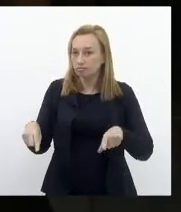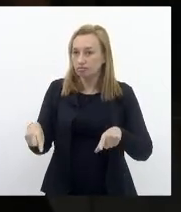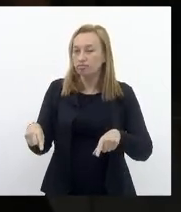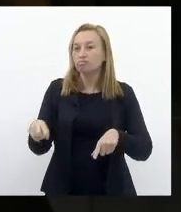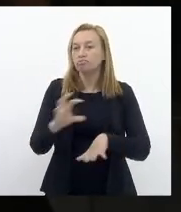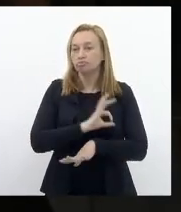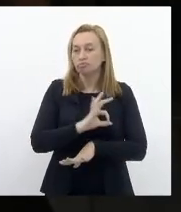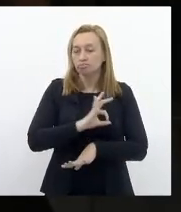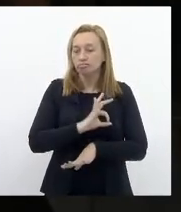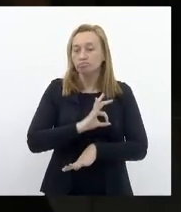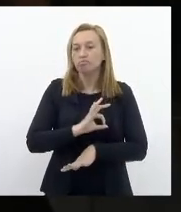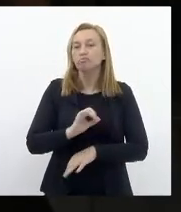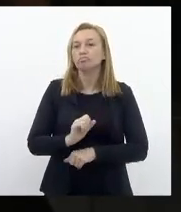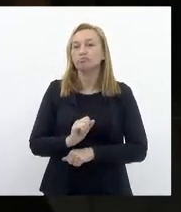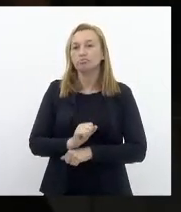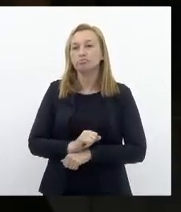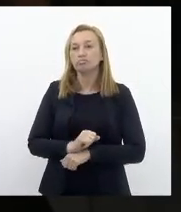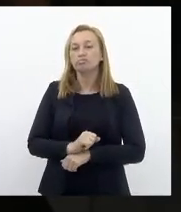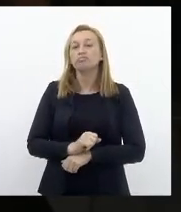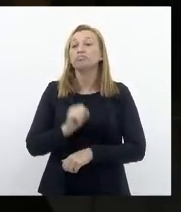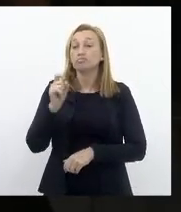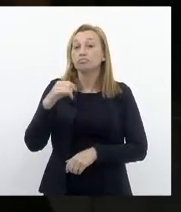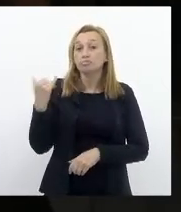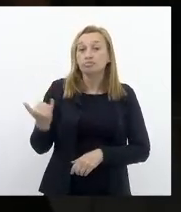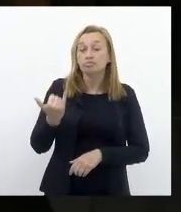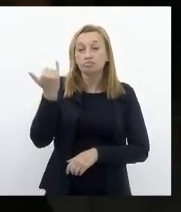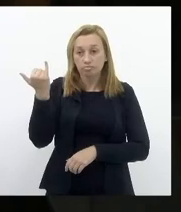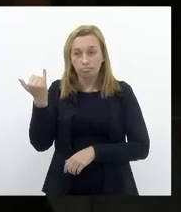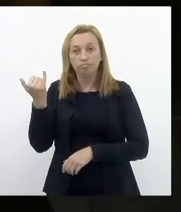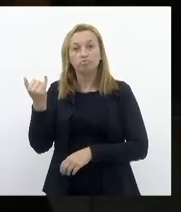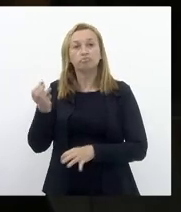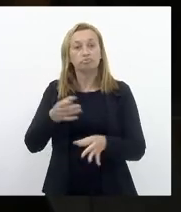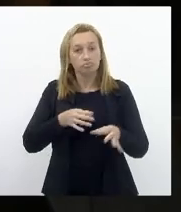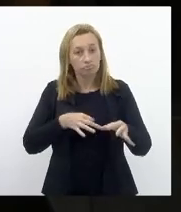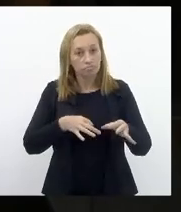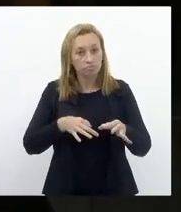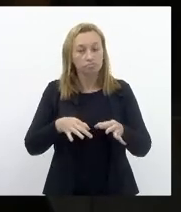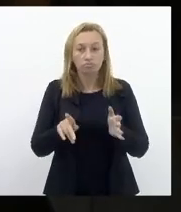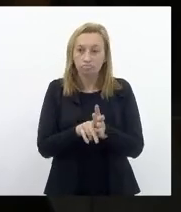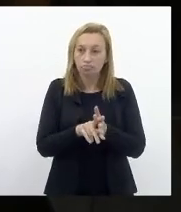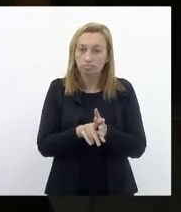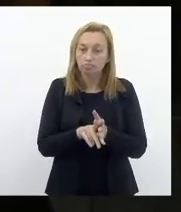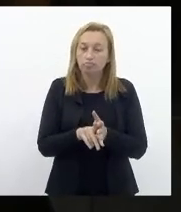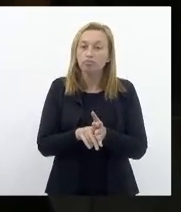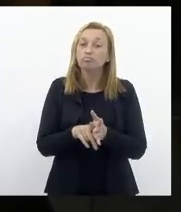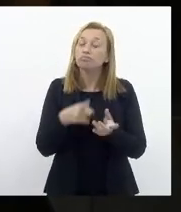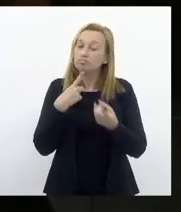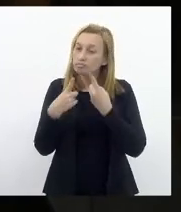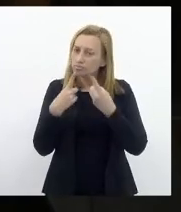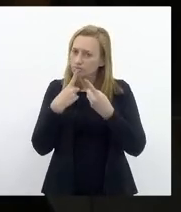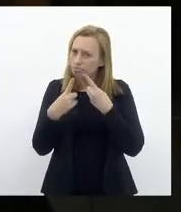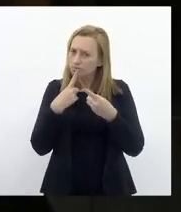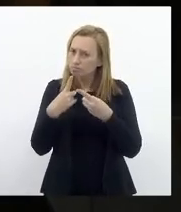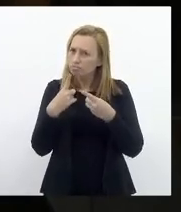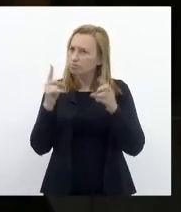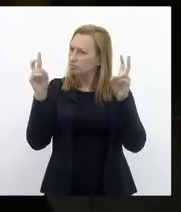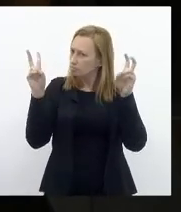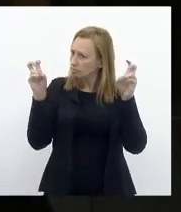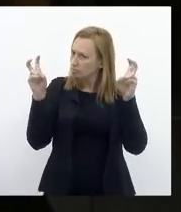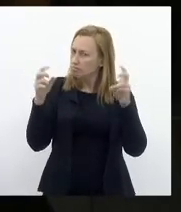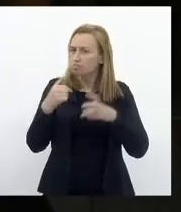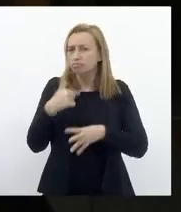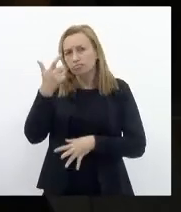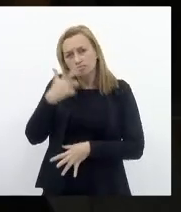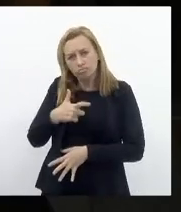polícia civil Policiais civis Dizer da importância Desse projeto E dizer que é importante Discuti-lo Na sua temática Assim Eu sou